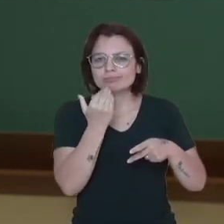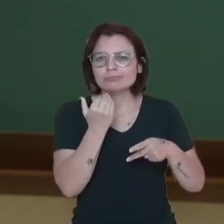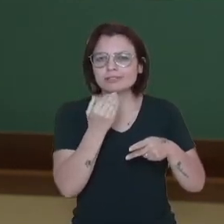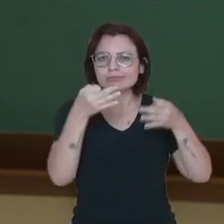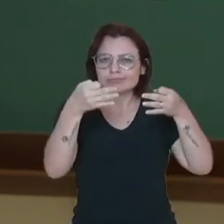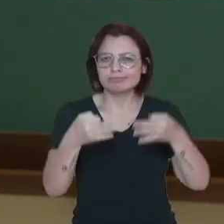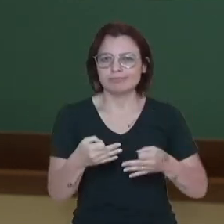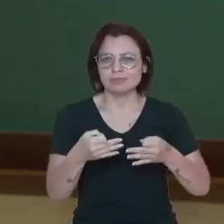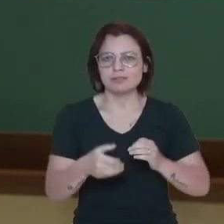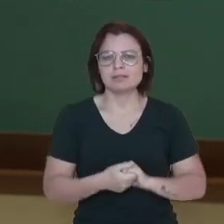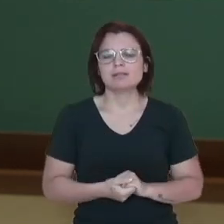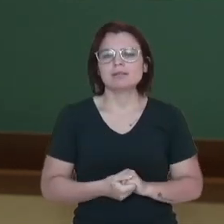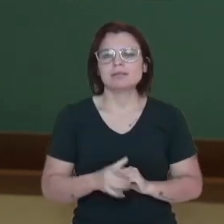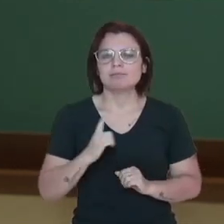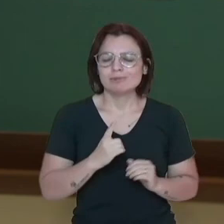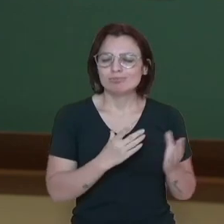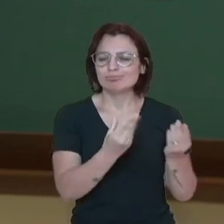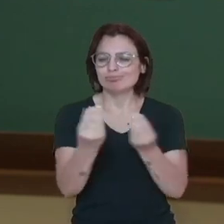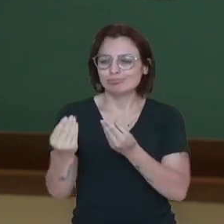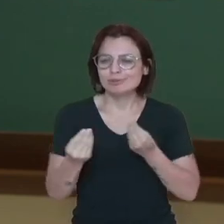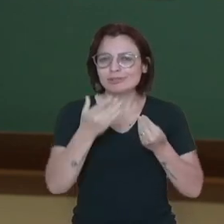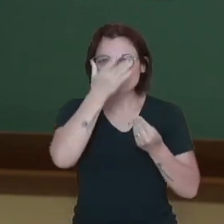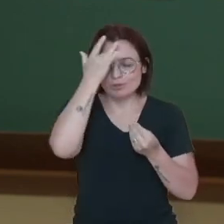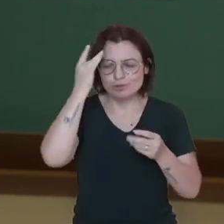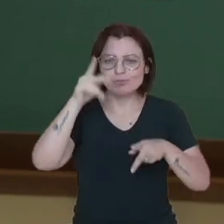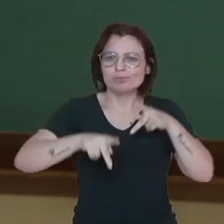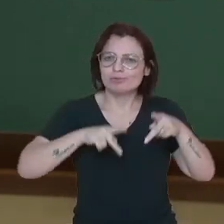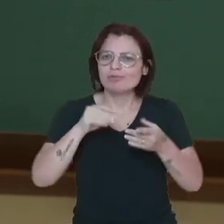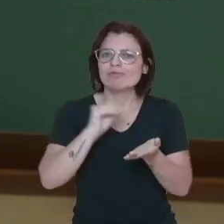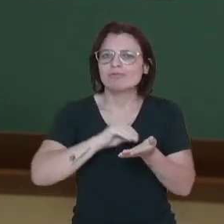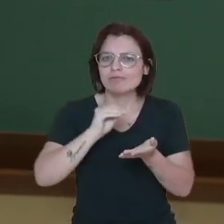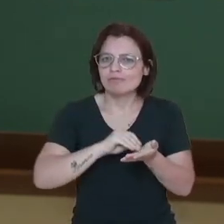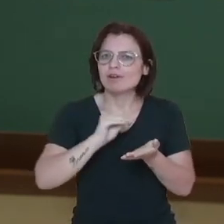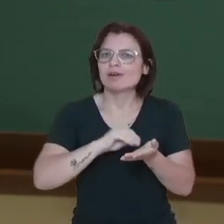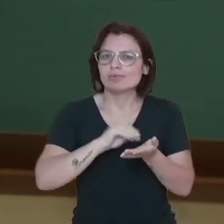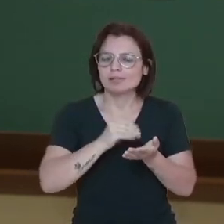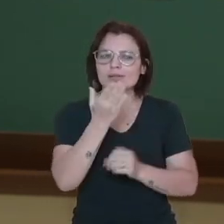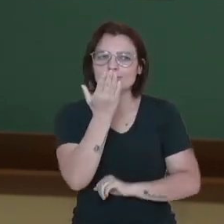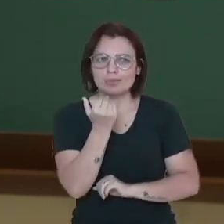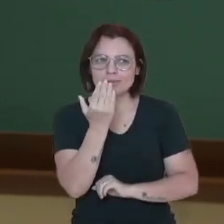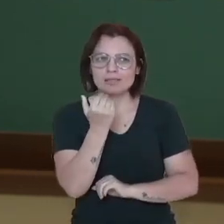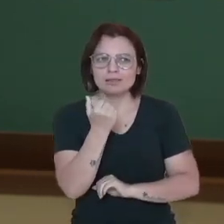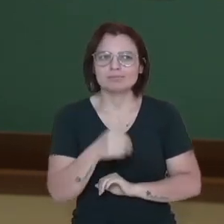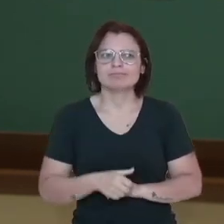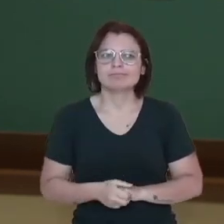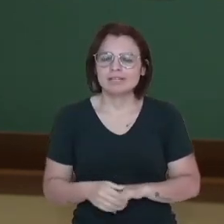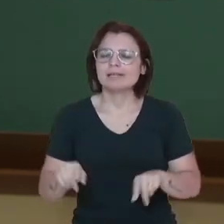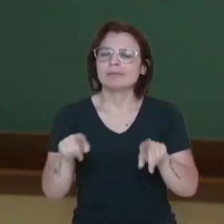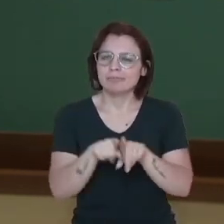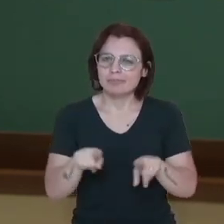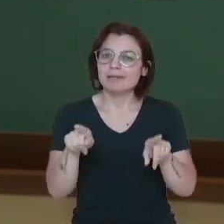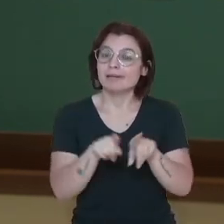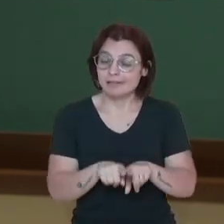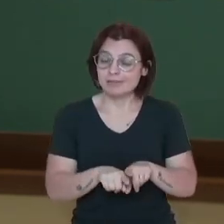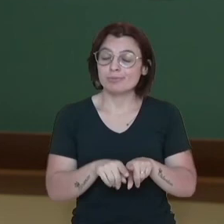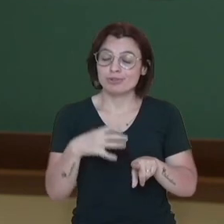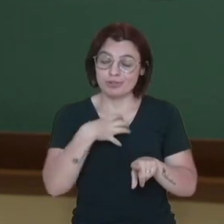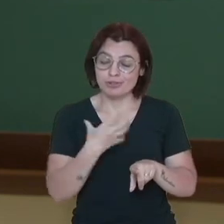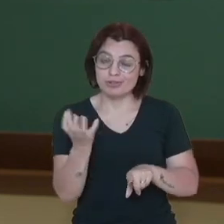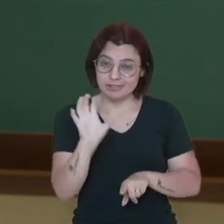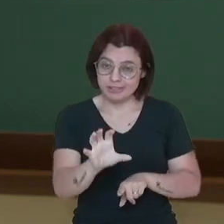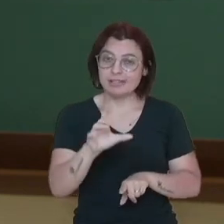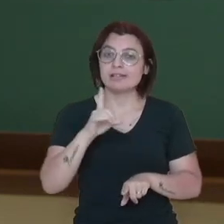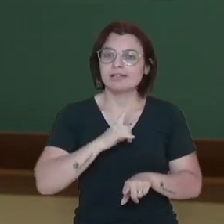então uma grande parcela da população ainda carece de alimento e ainda assim é um país que desperdiça muito